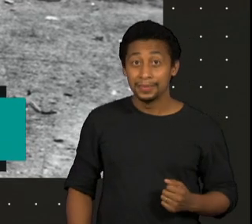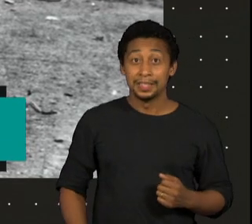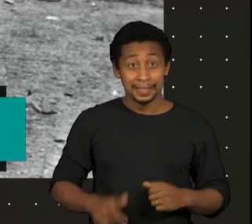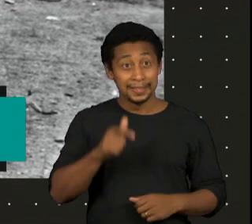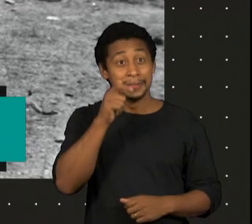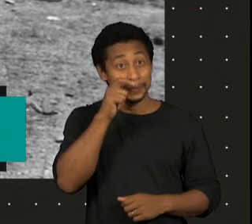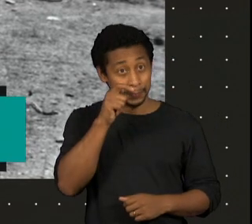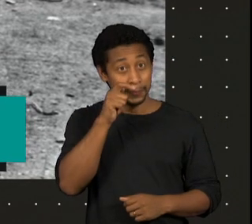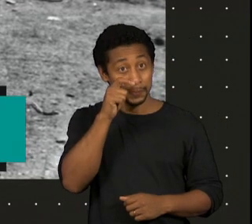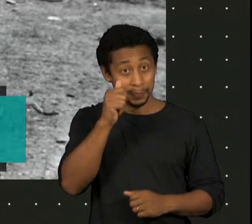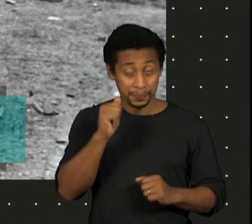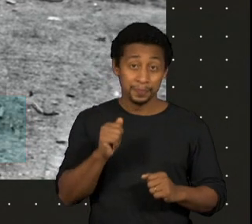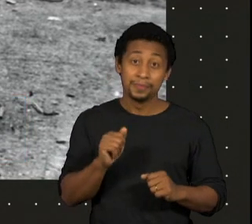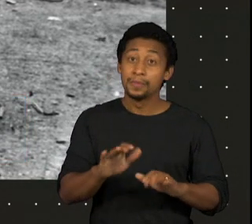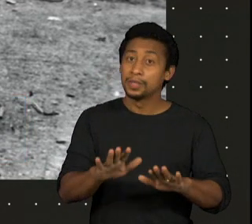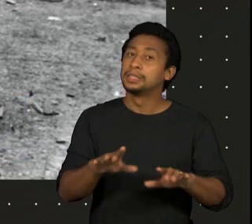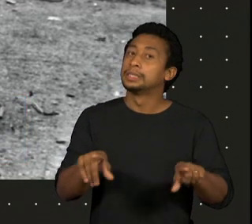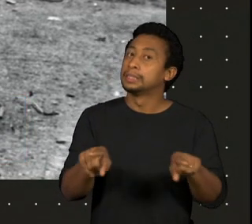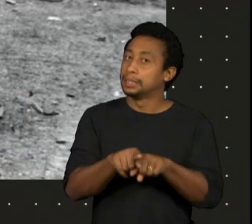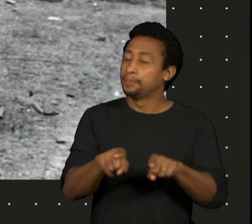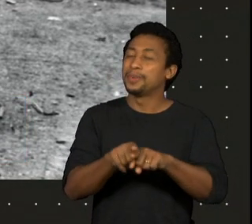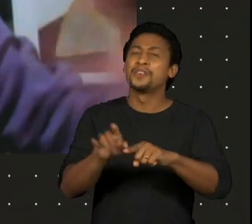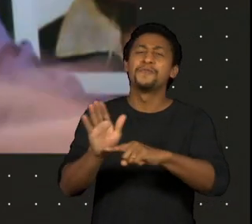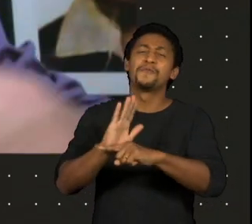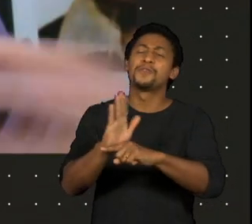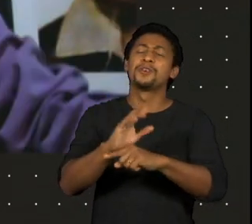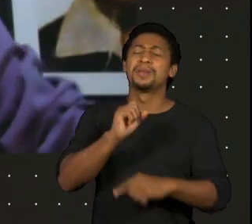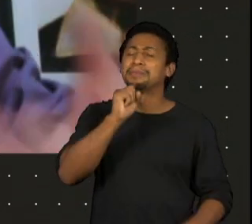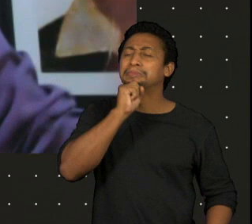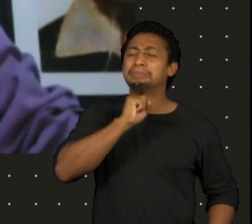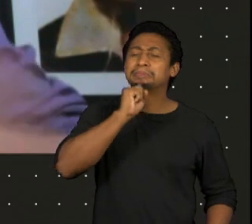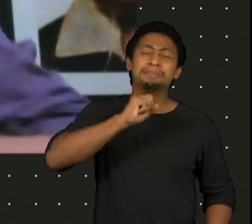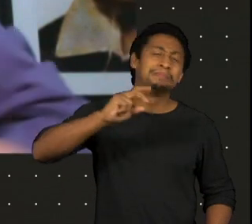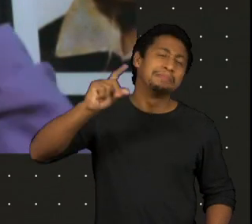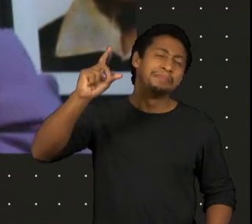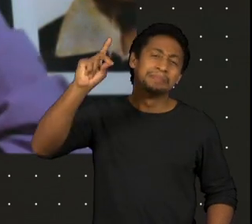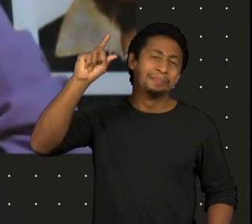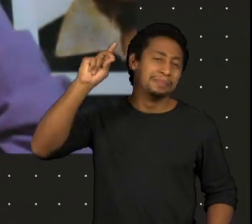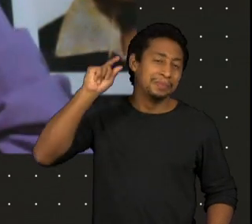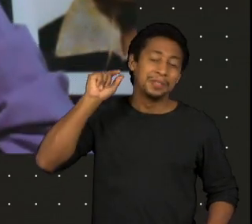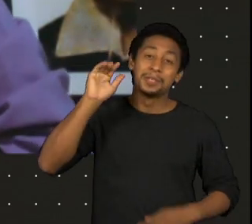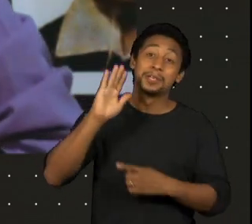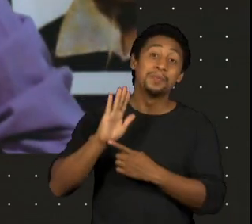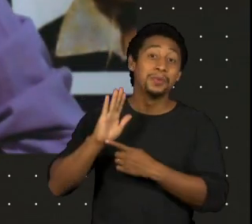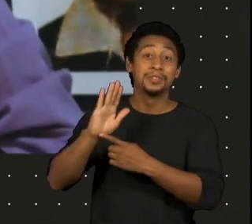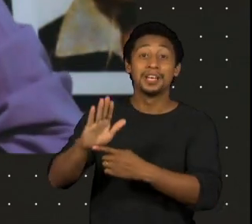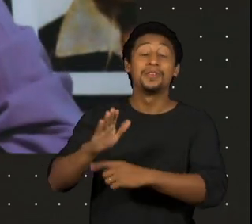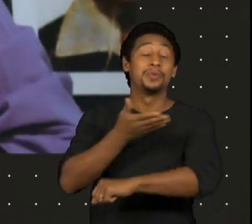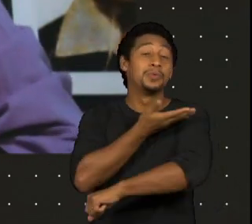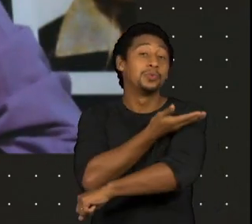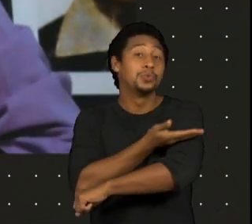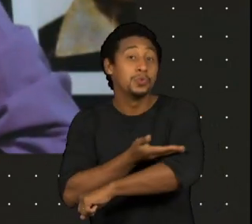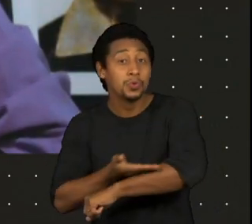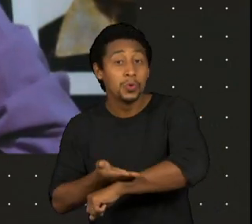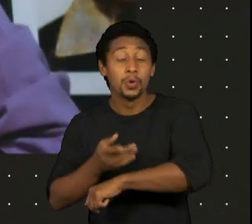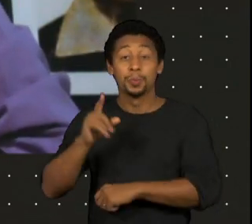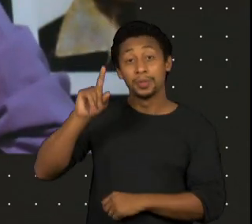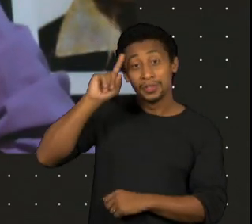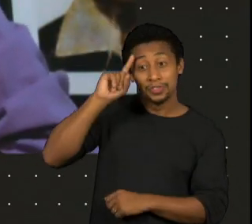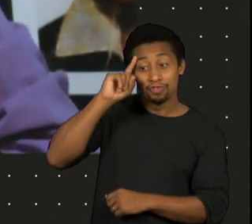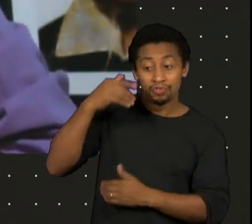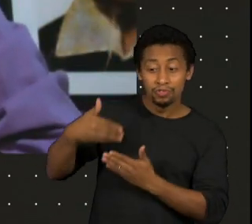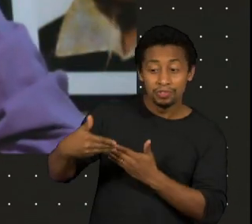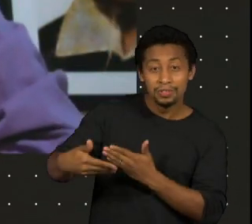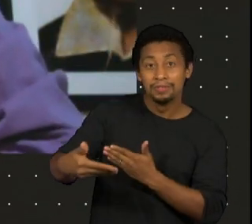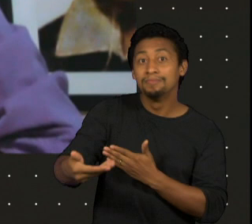filmes mais leves, filmes também que discutiam o nosso cotidiano, costumes e tudo mais. Isso foi